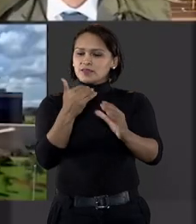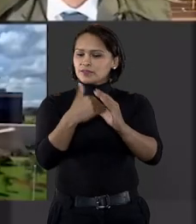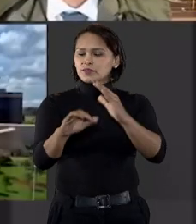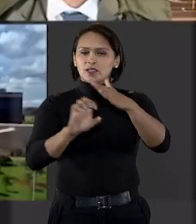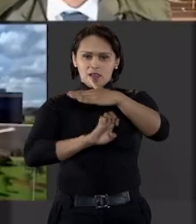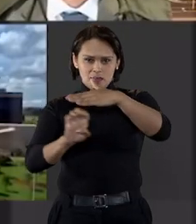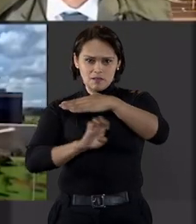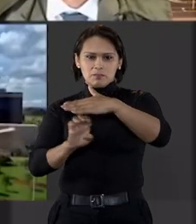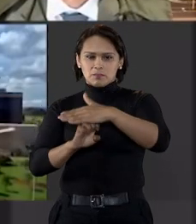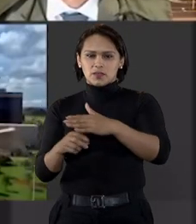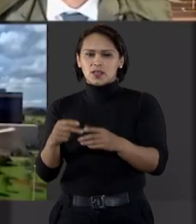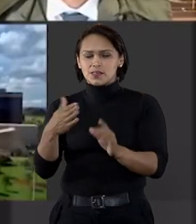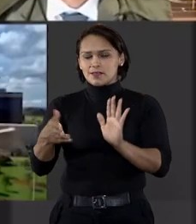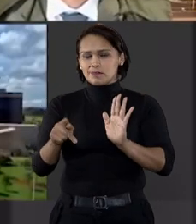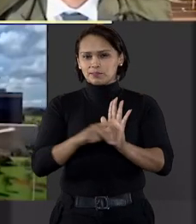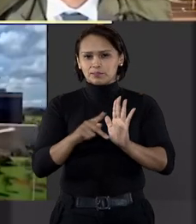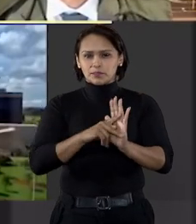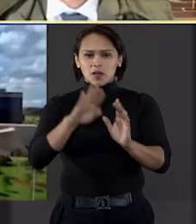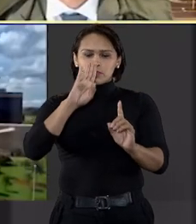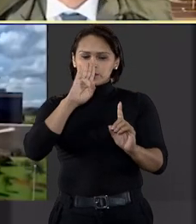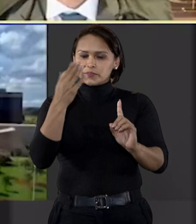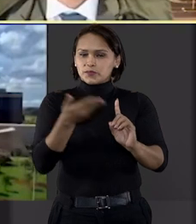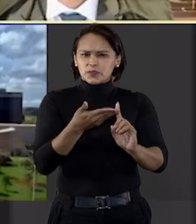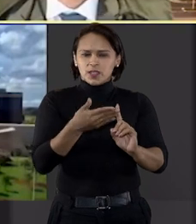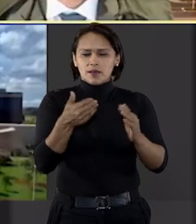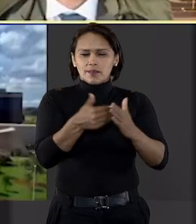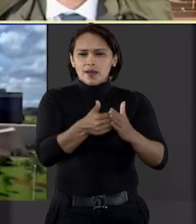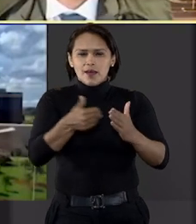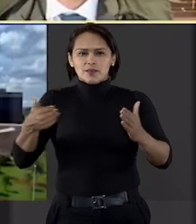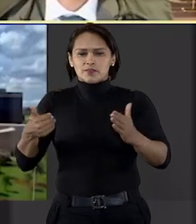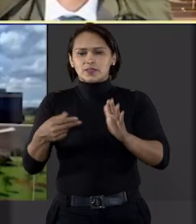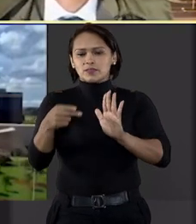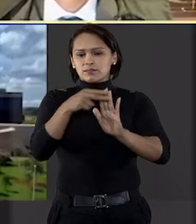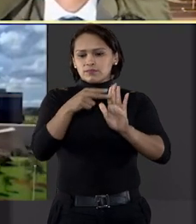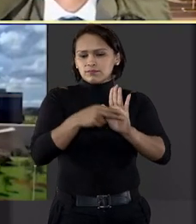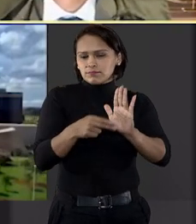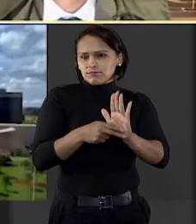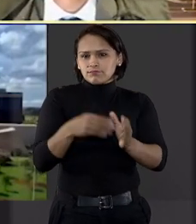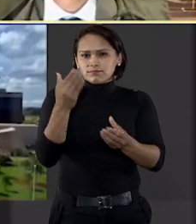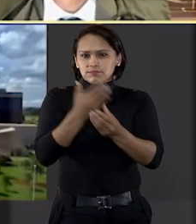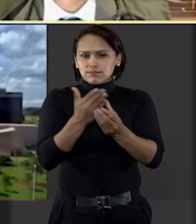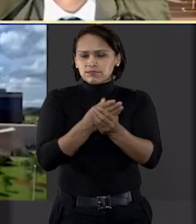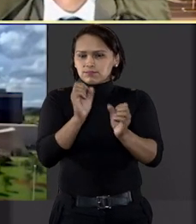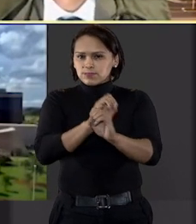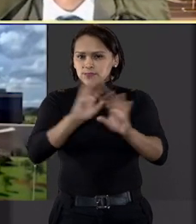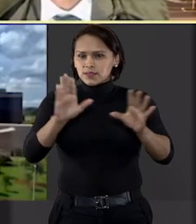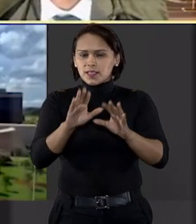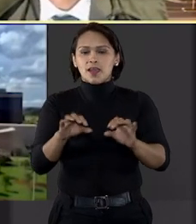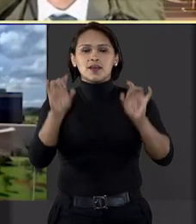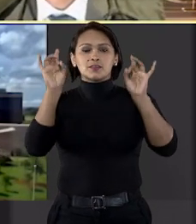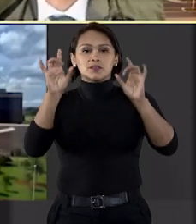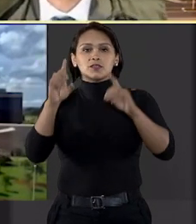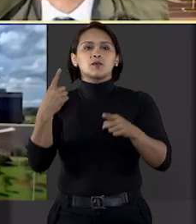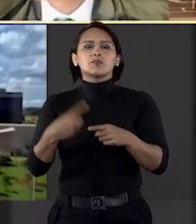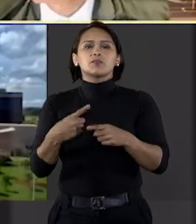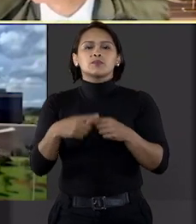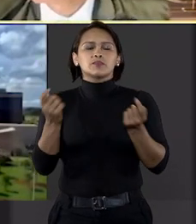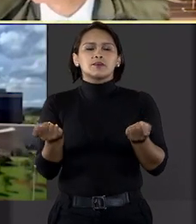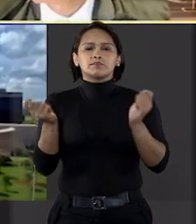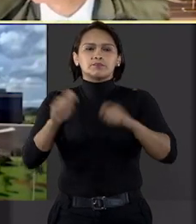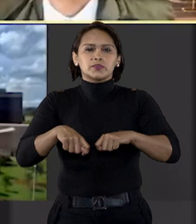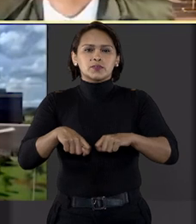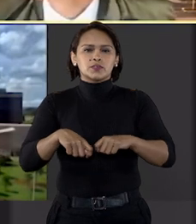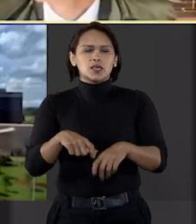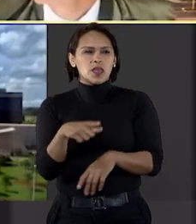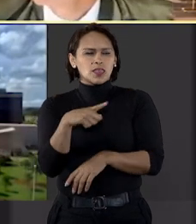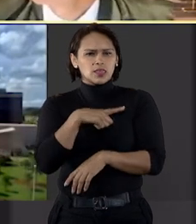sido enviada ao estabelecimento comercial do réu não é suficiente para afastar norma processual expressa, especialmente porque não